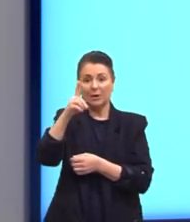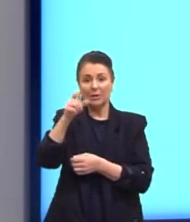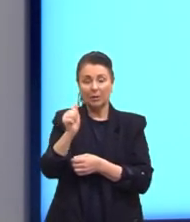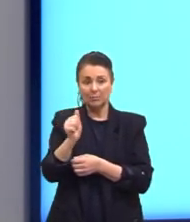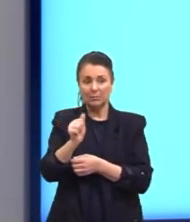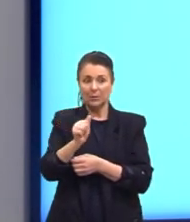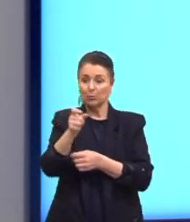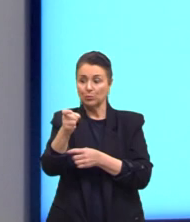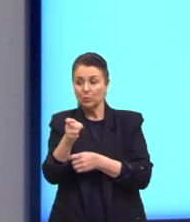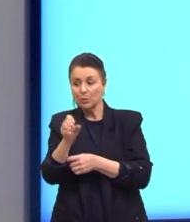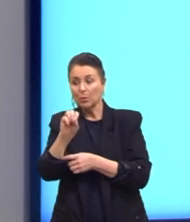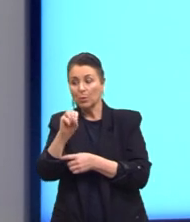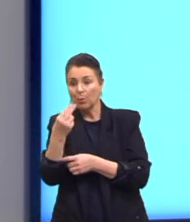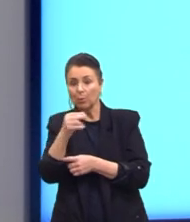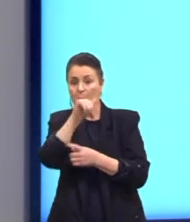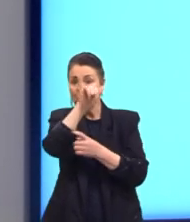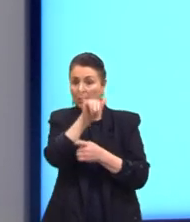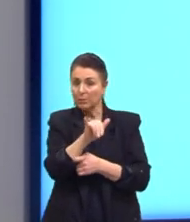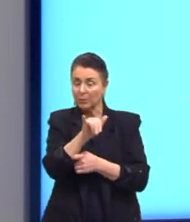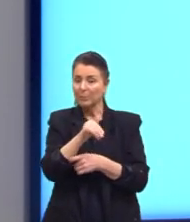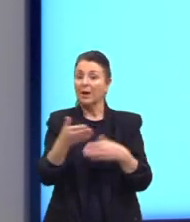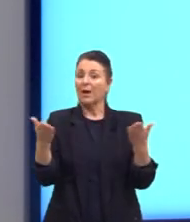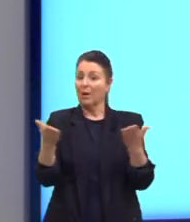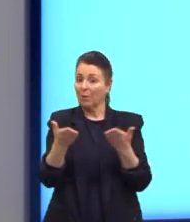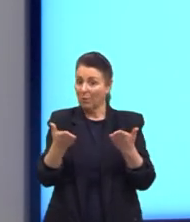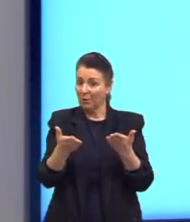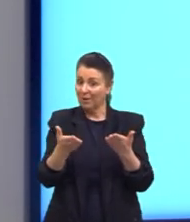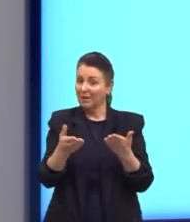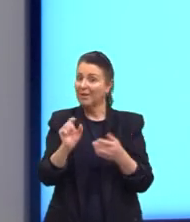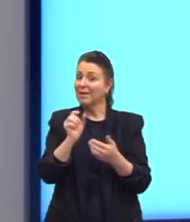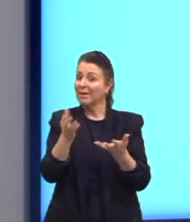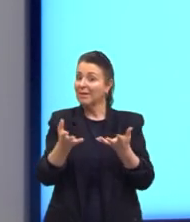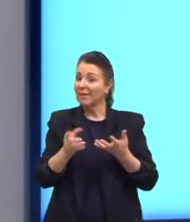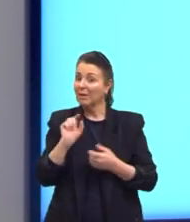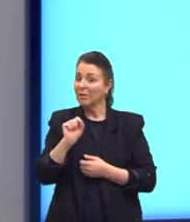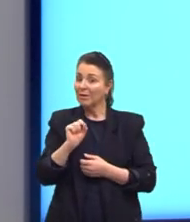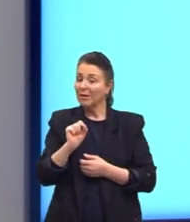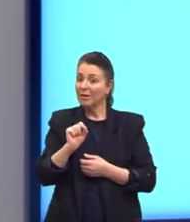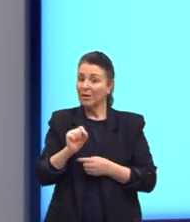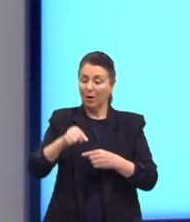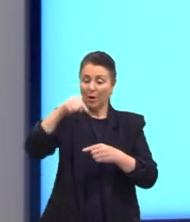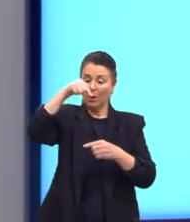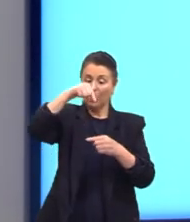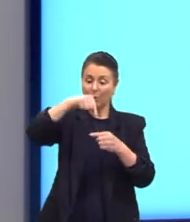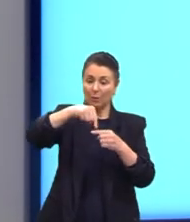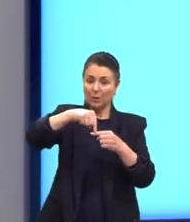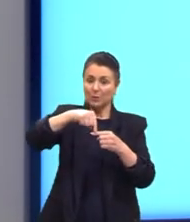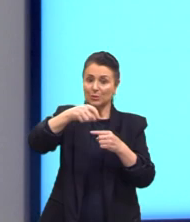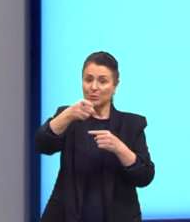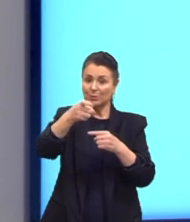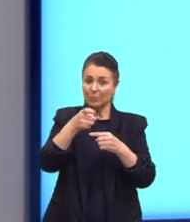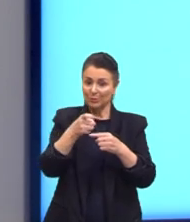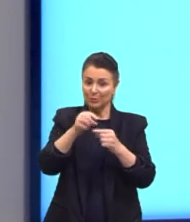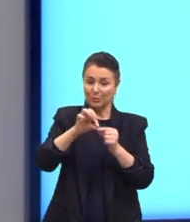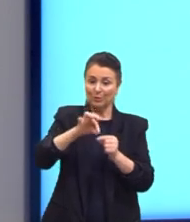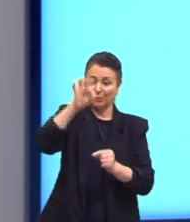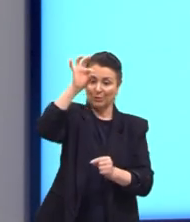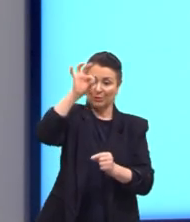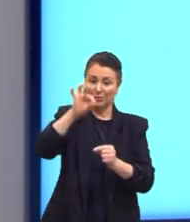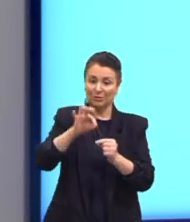para o Y. Nesse caso, a gente quer a coordenada em relação ao eixo Y, tá? Esse eixo vertical.